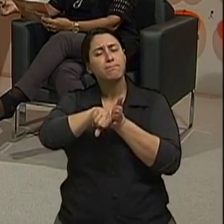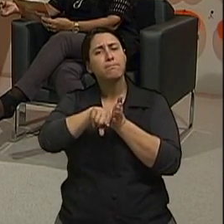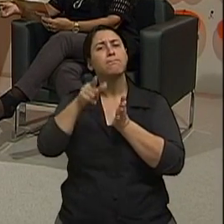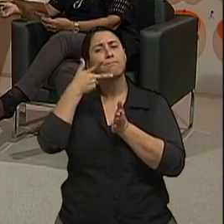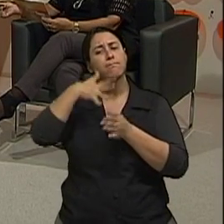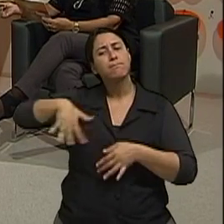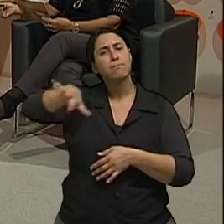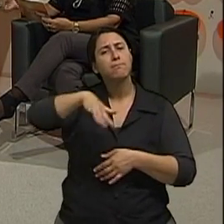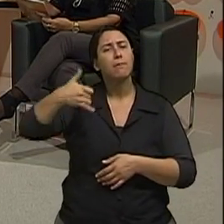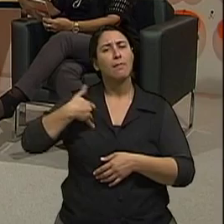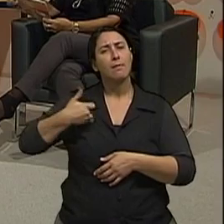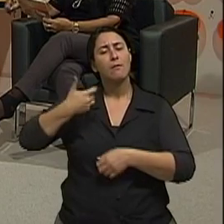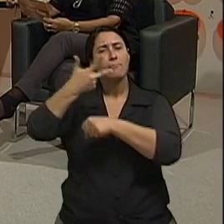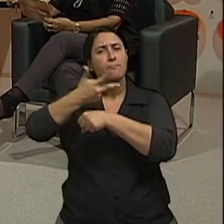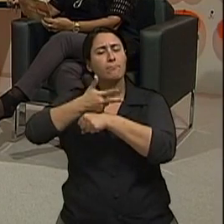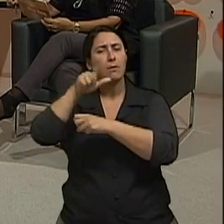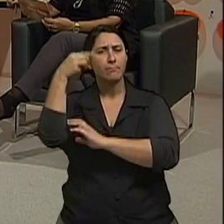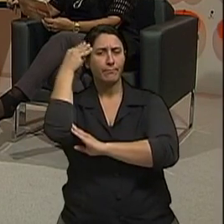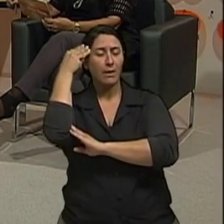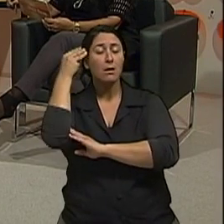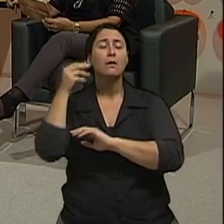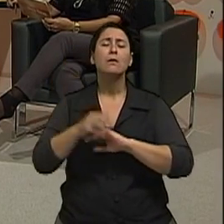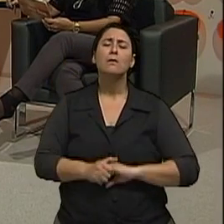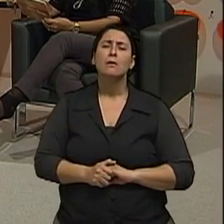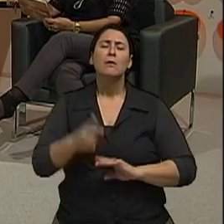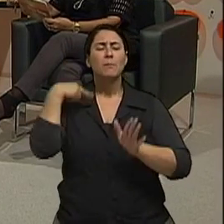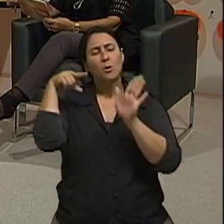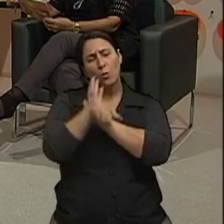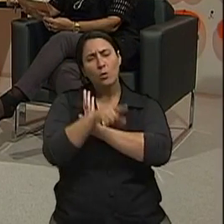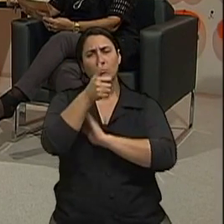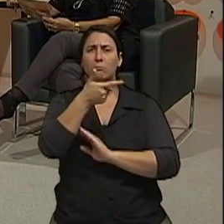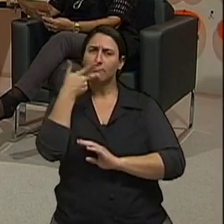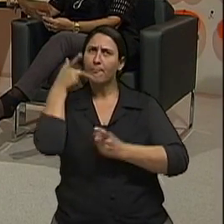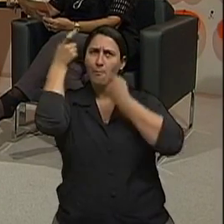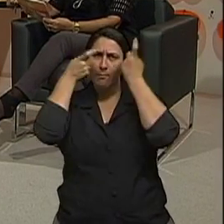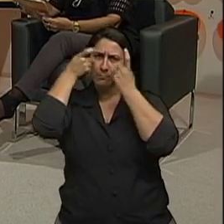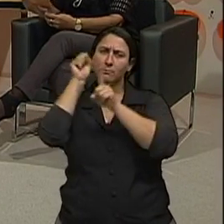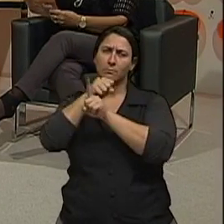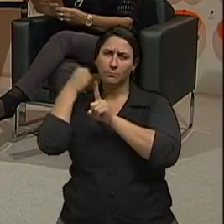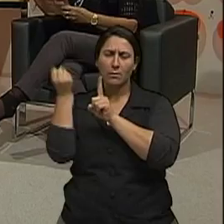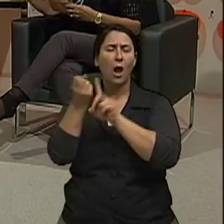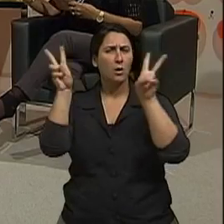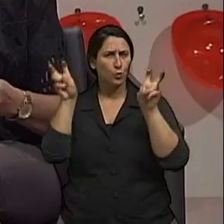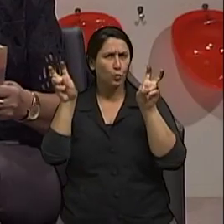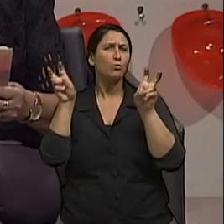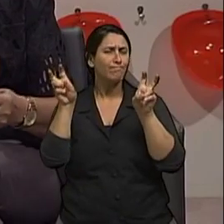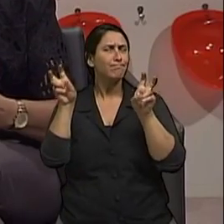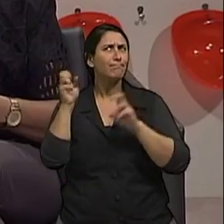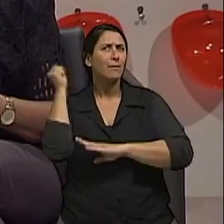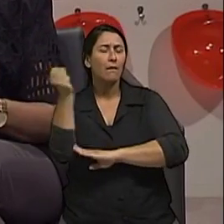gente falar de um assunto preocupante na sociedade atual. Posso dizer isso? Com certeza, Isabel. Porque existem muitas